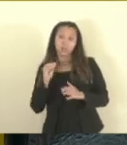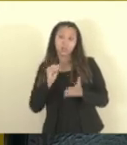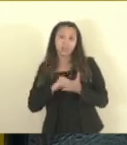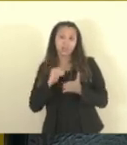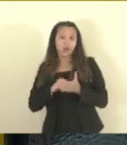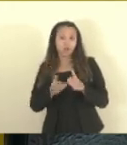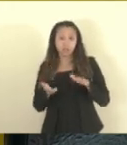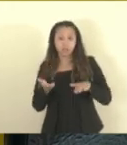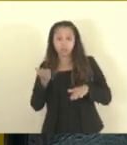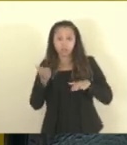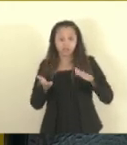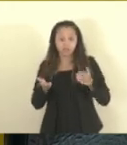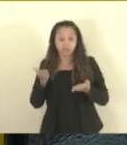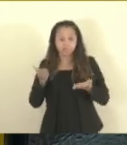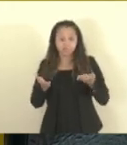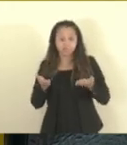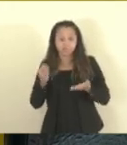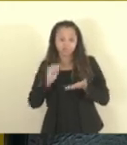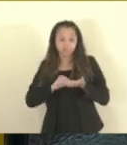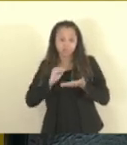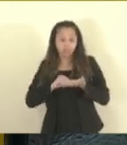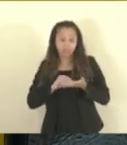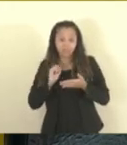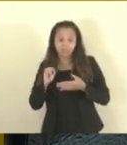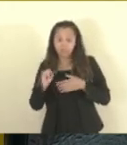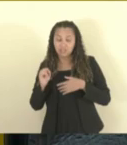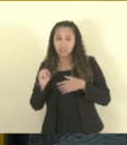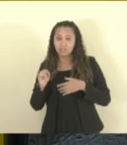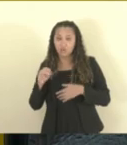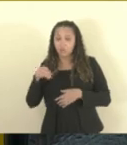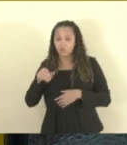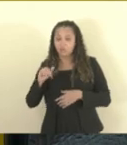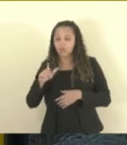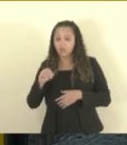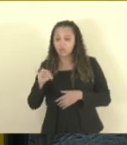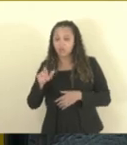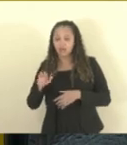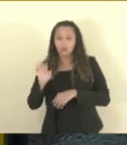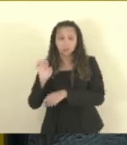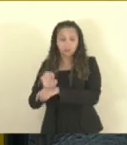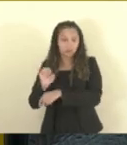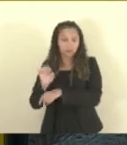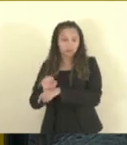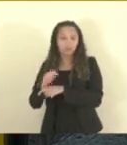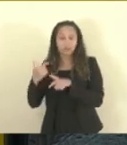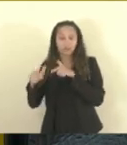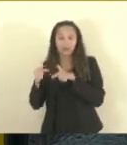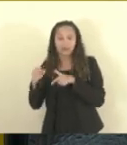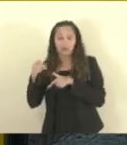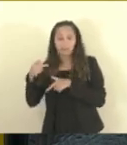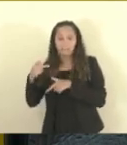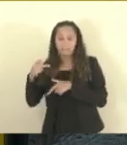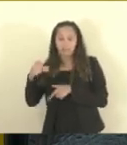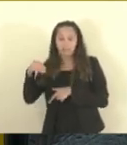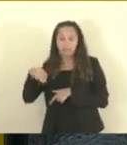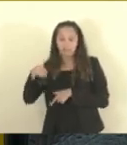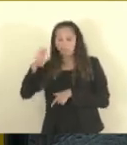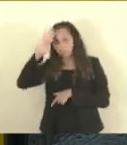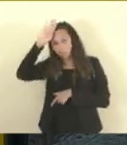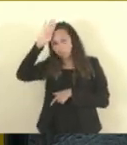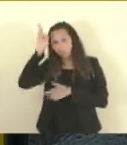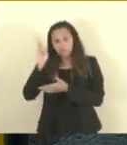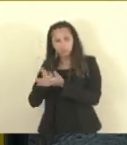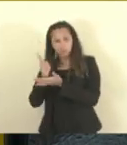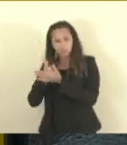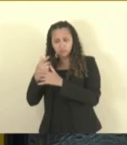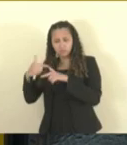equilíbrio da própria administração se os militares estaduais que trabalham na PM e no bombeiro exercessem as mesmas funções